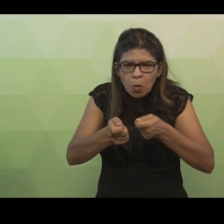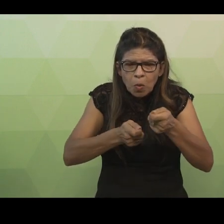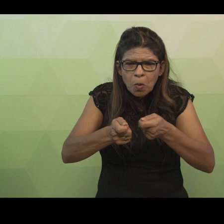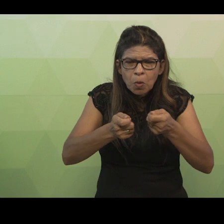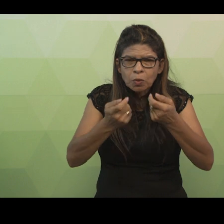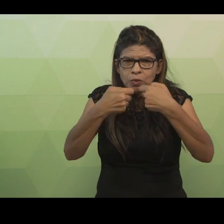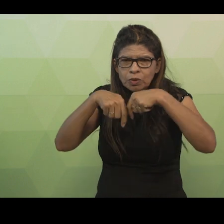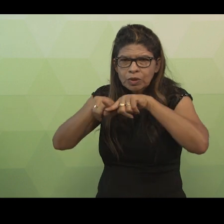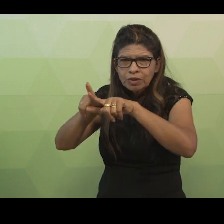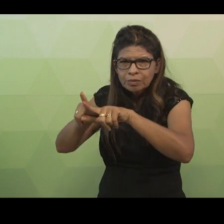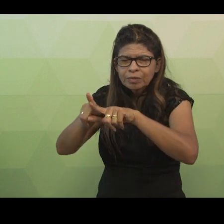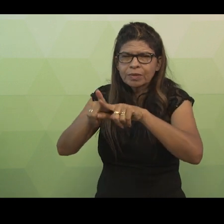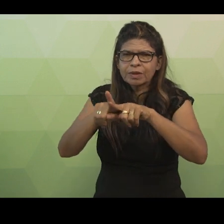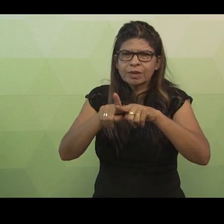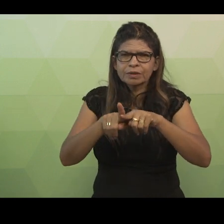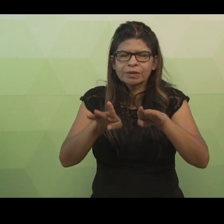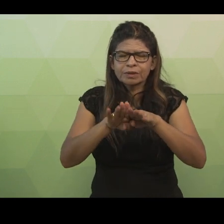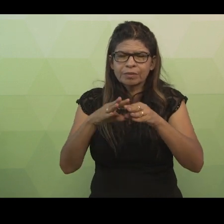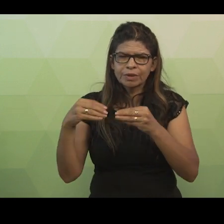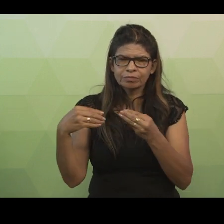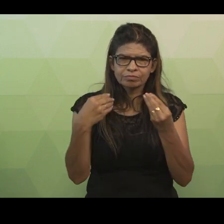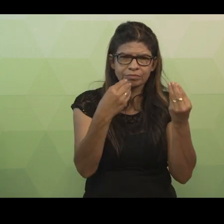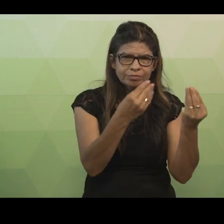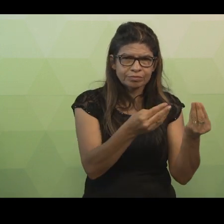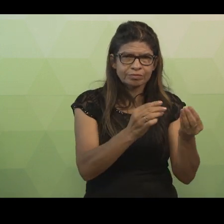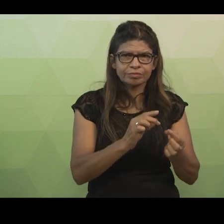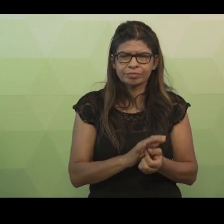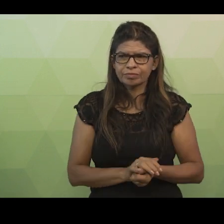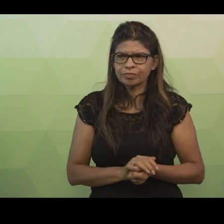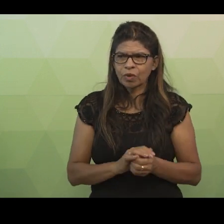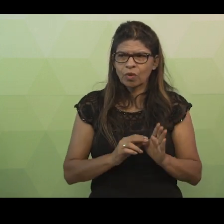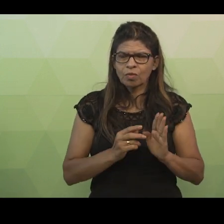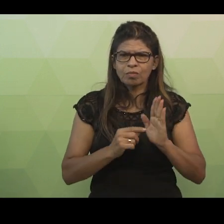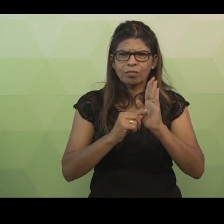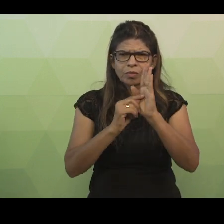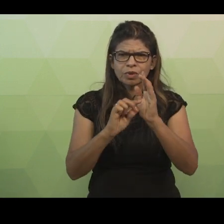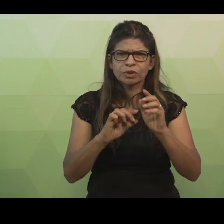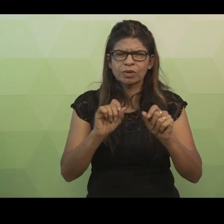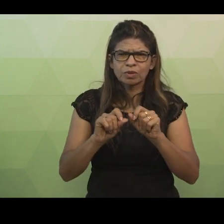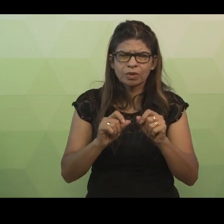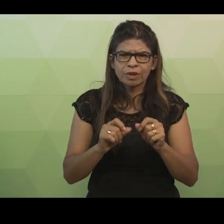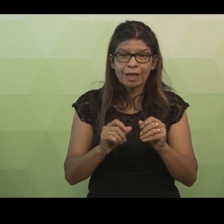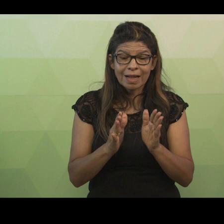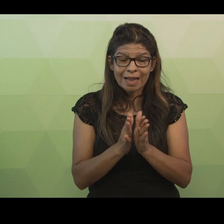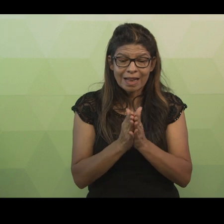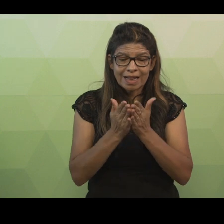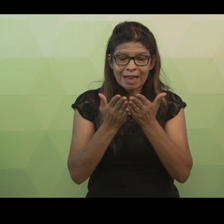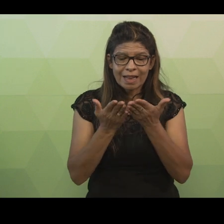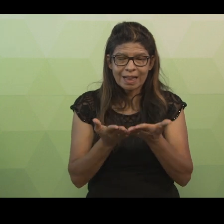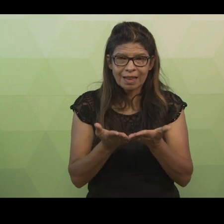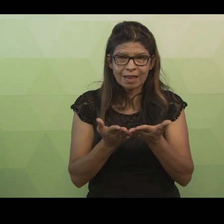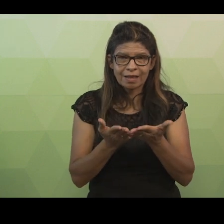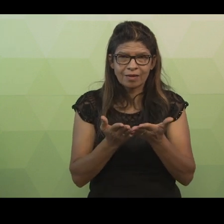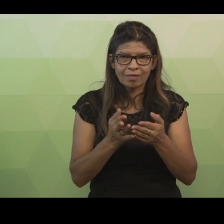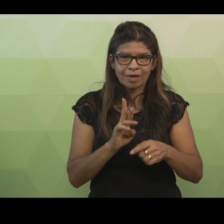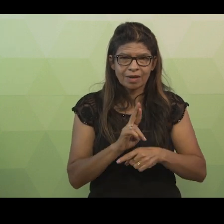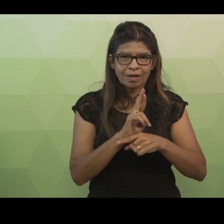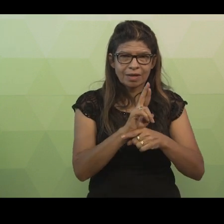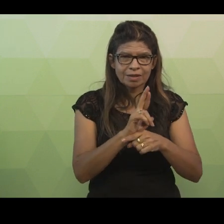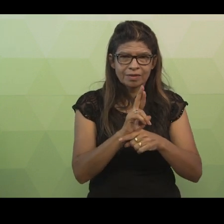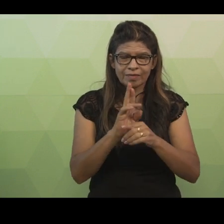Vamos listar os casos de uso principal deste sistema. Reservar livro, cancelar livro,